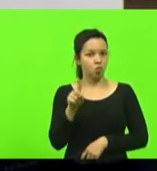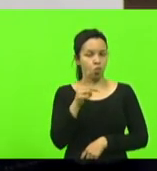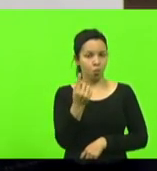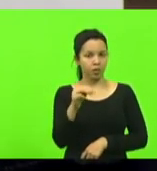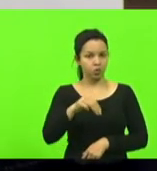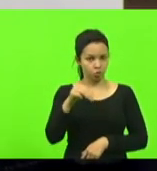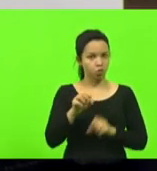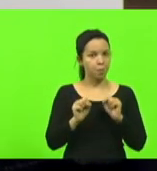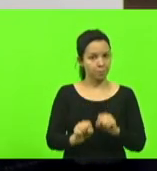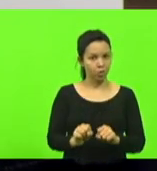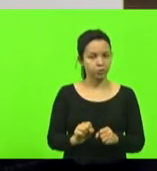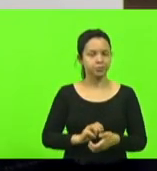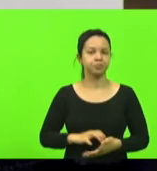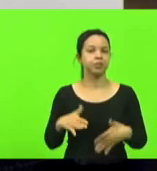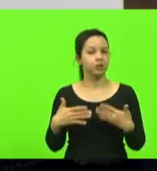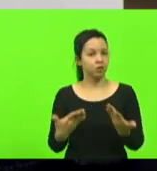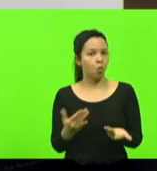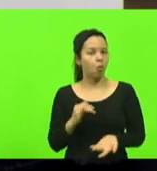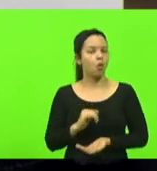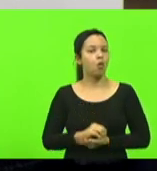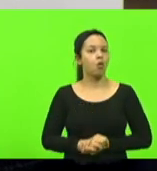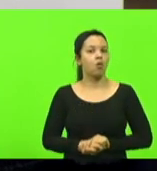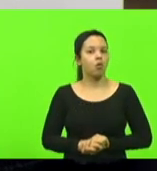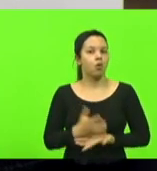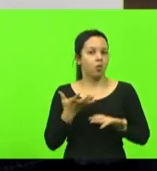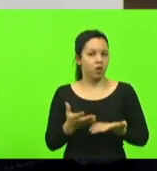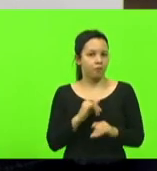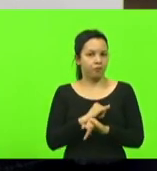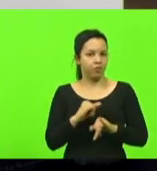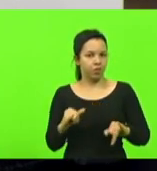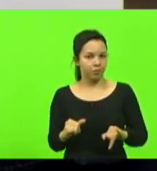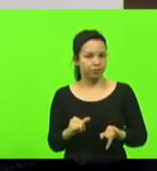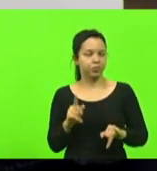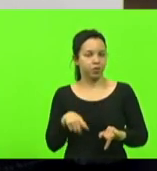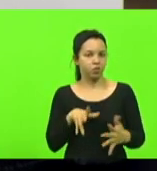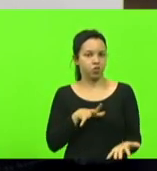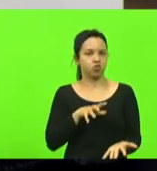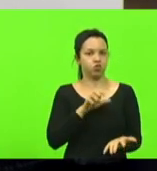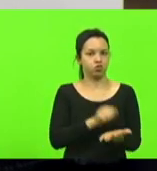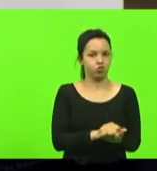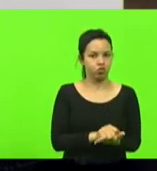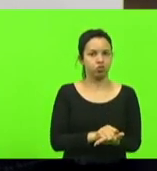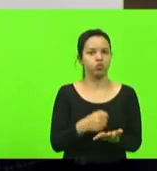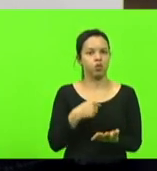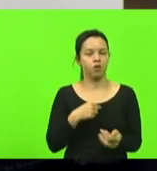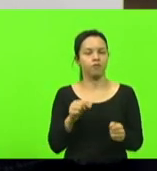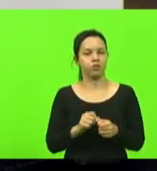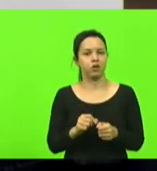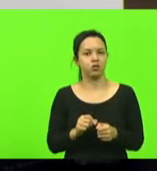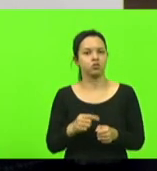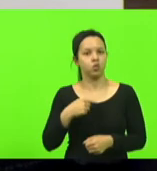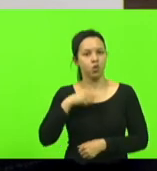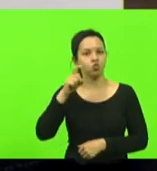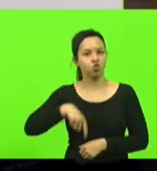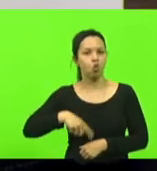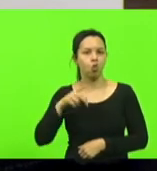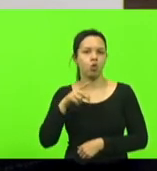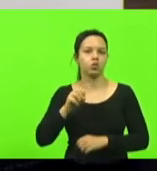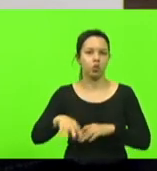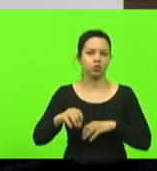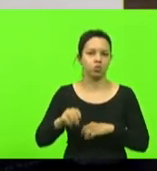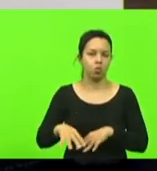obrigado então eu quero apenas dizer que esse é o registro que eu faço como educadora como deputada